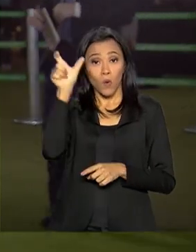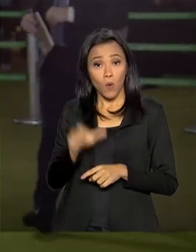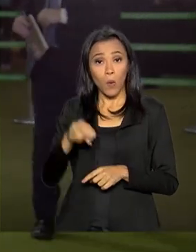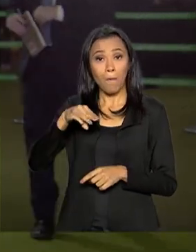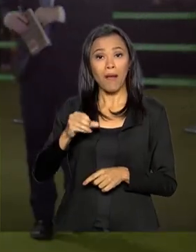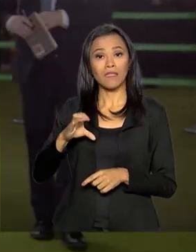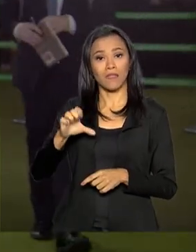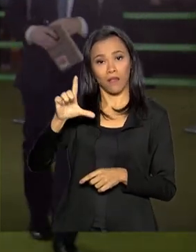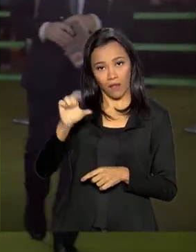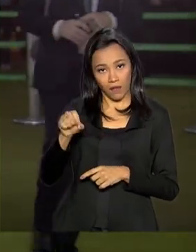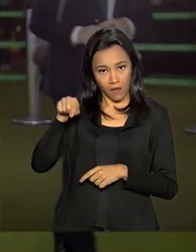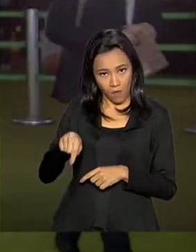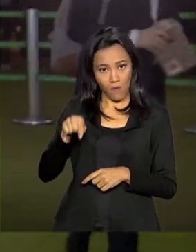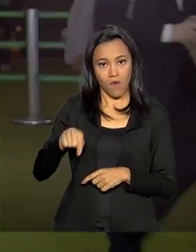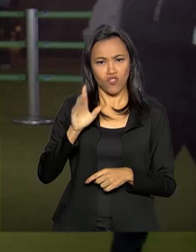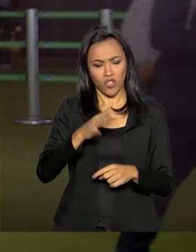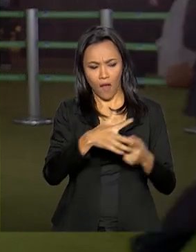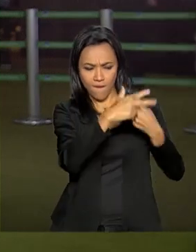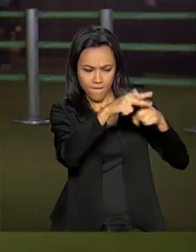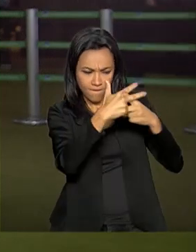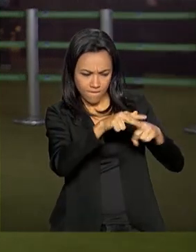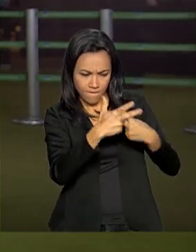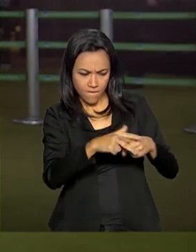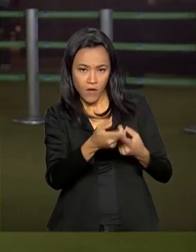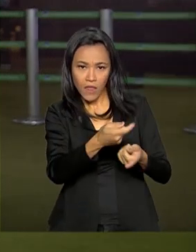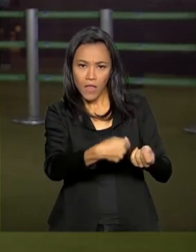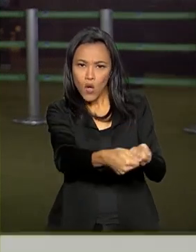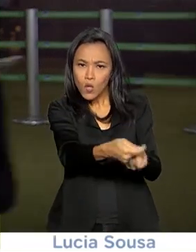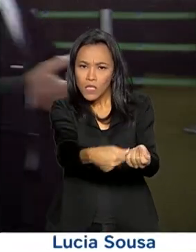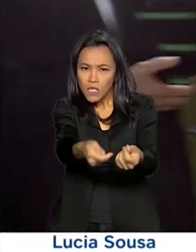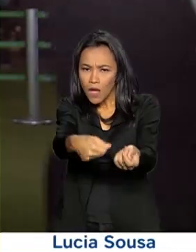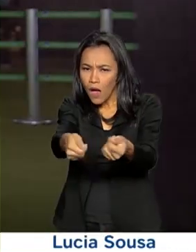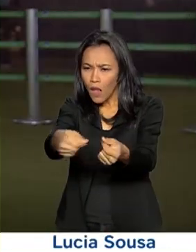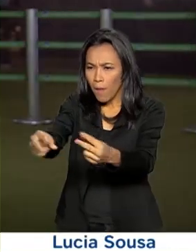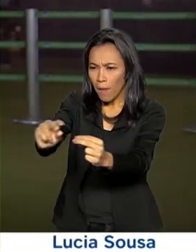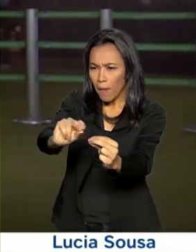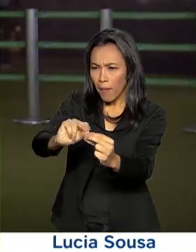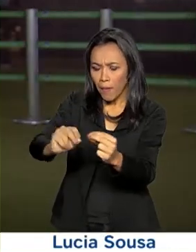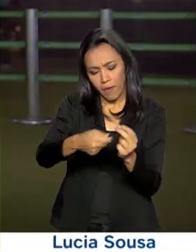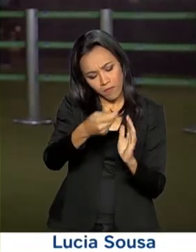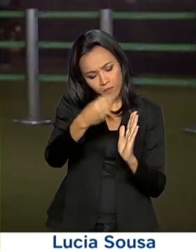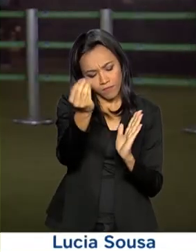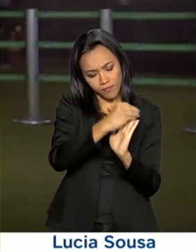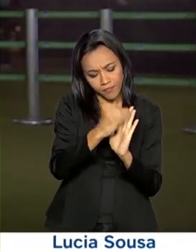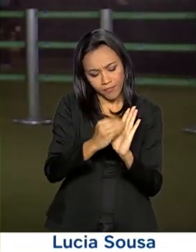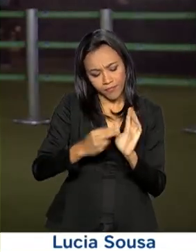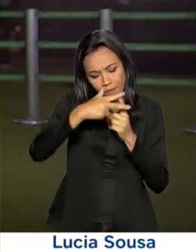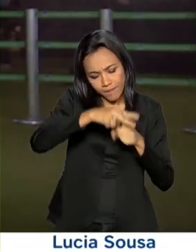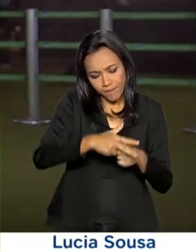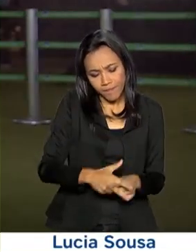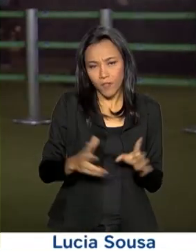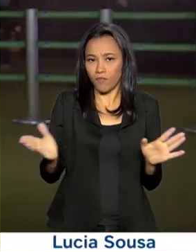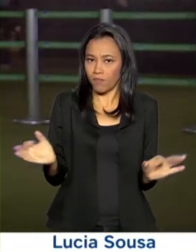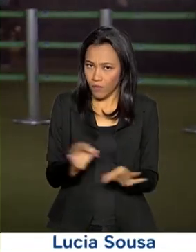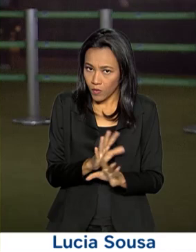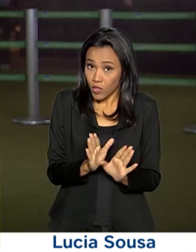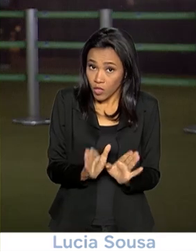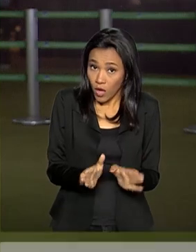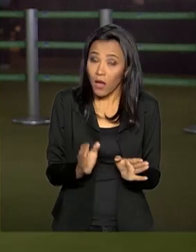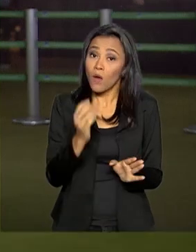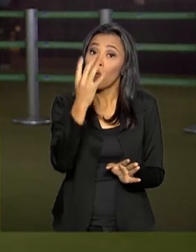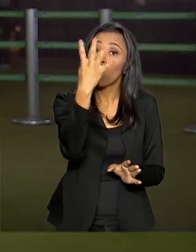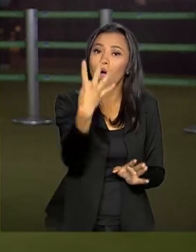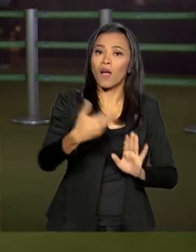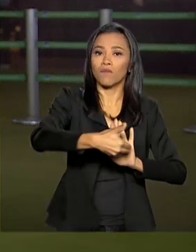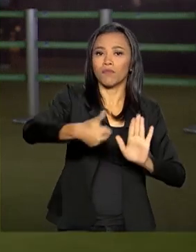Freitas, já com as alterações que foram negociadas com os parlamentares do Centrão. Segundo o governo, os quatro pontos que foram